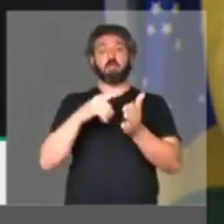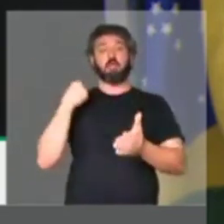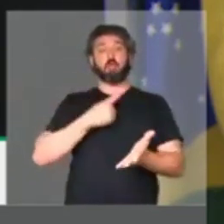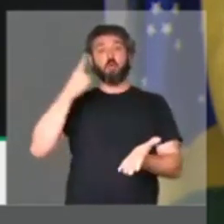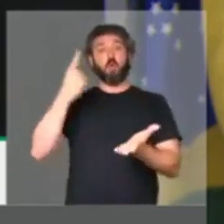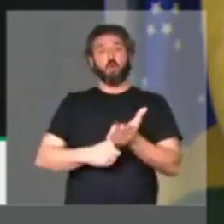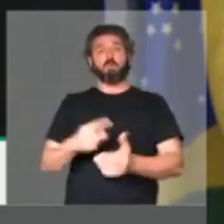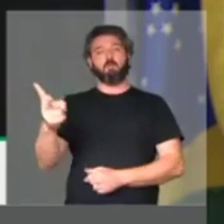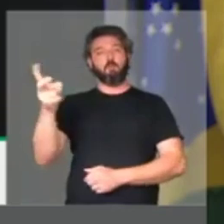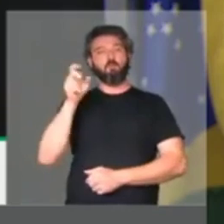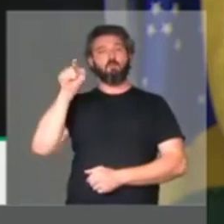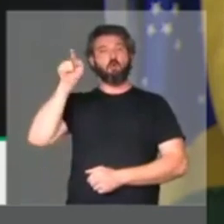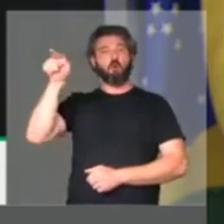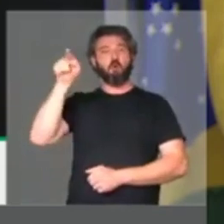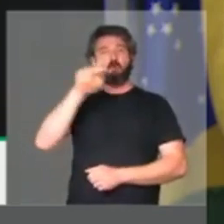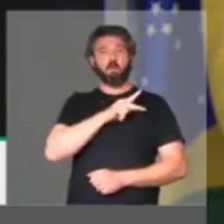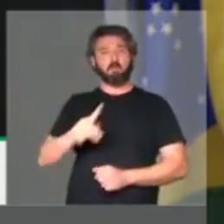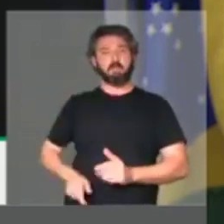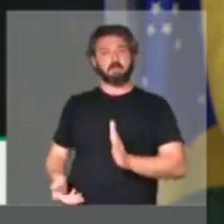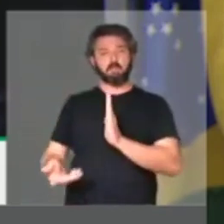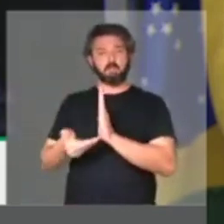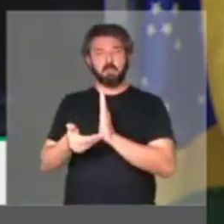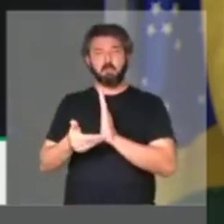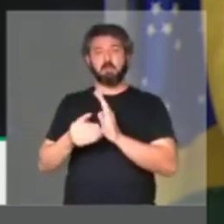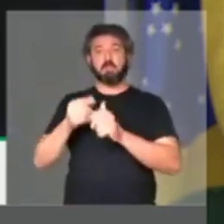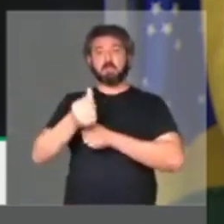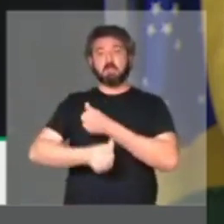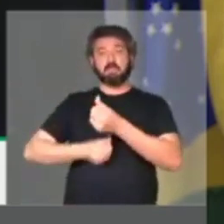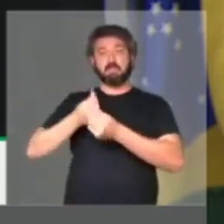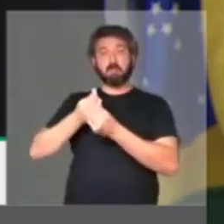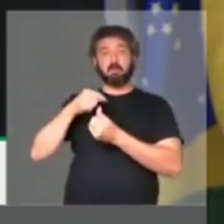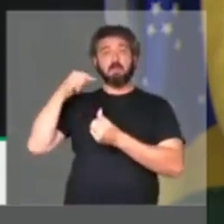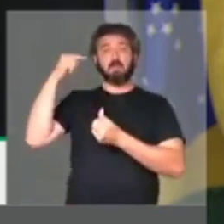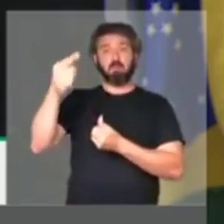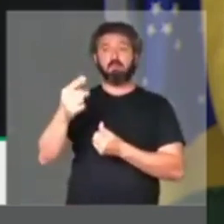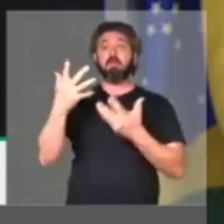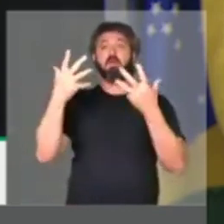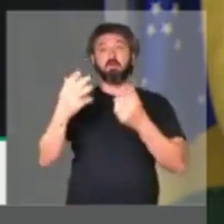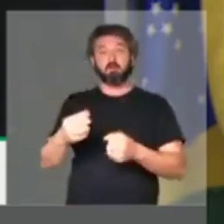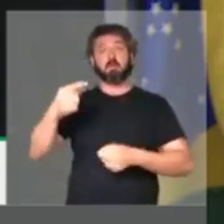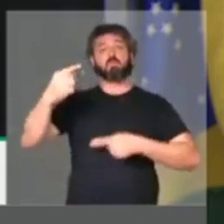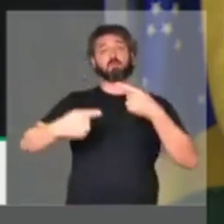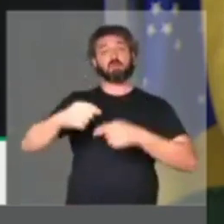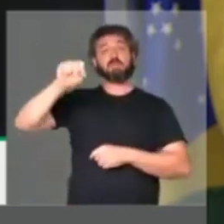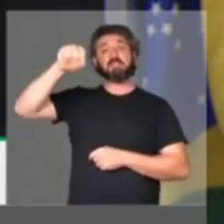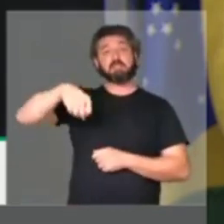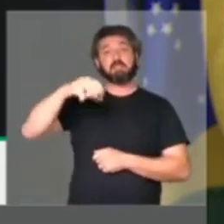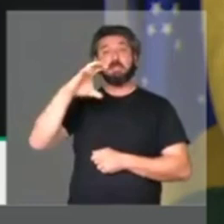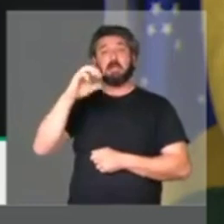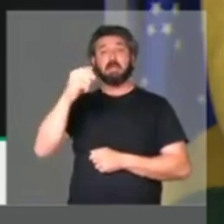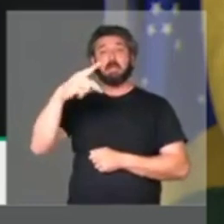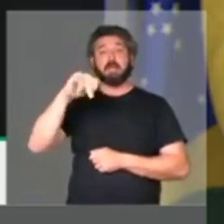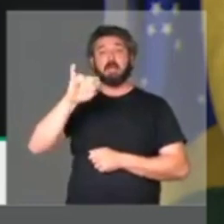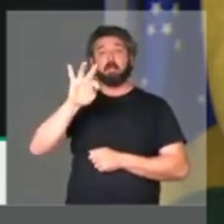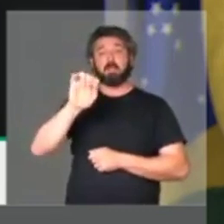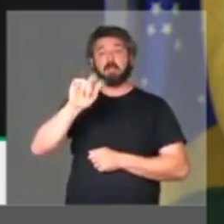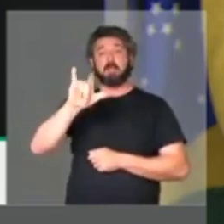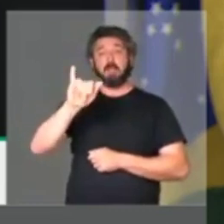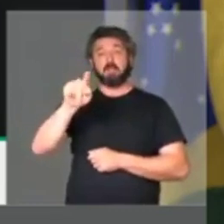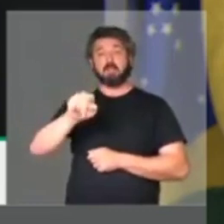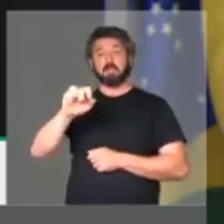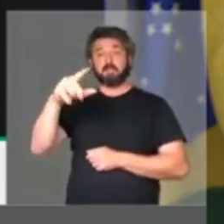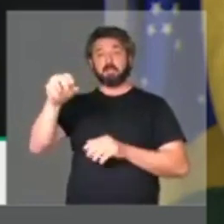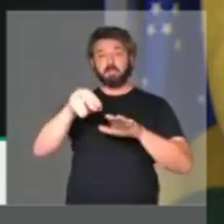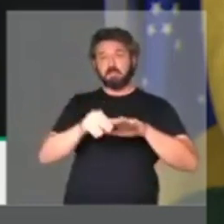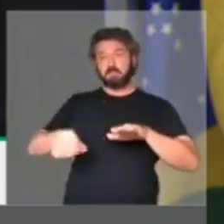que nós iremos cobrar do presidente desta casa, de que no próximo semestre vamos discutir a capitalização em